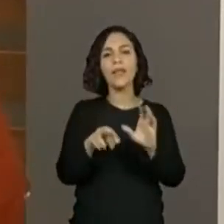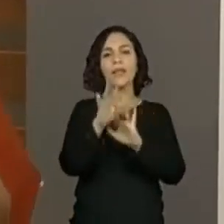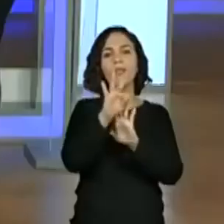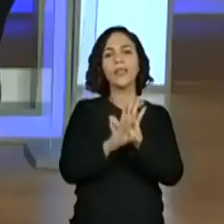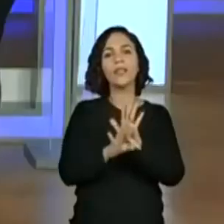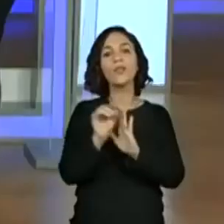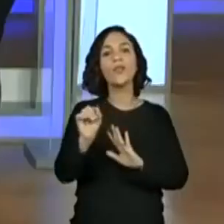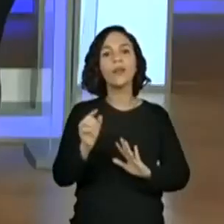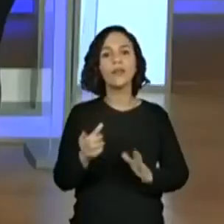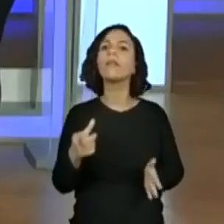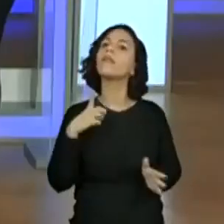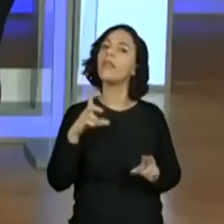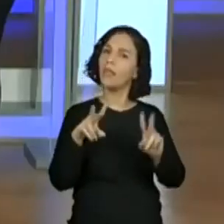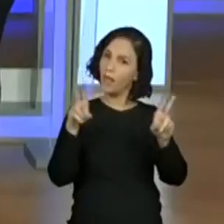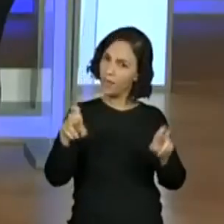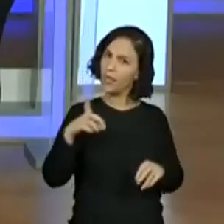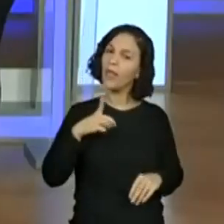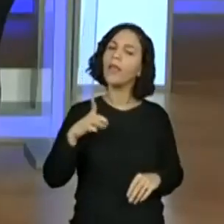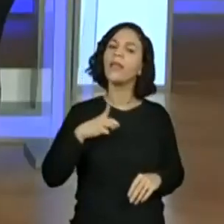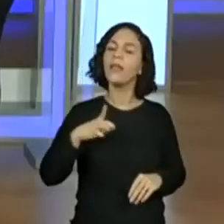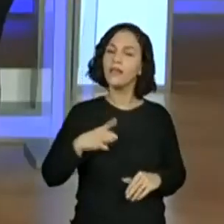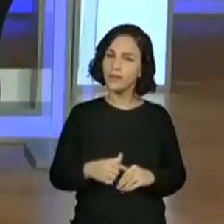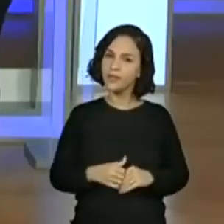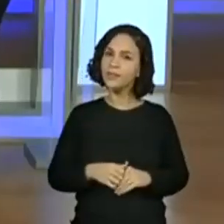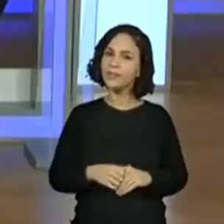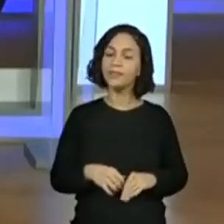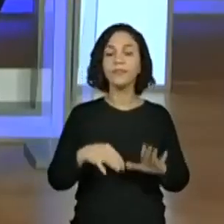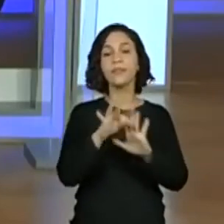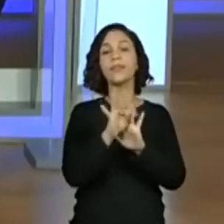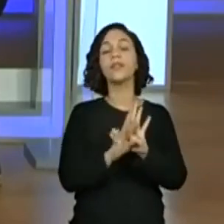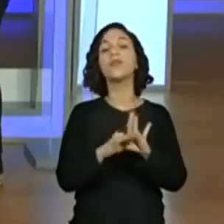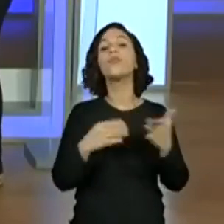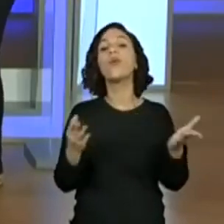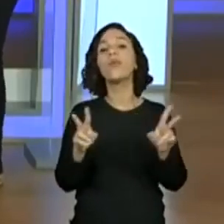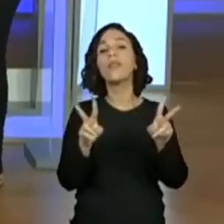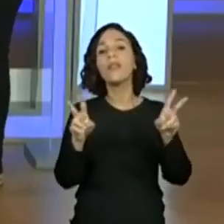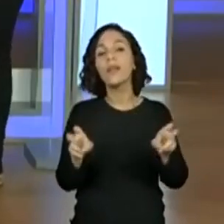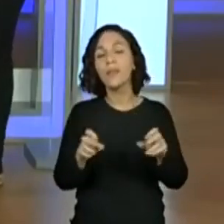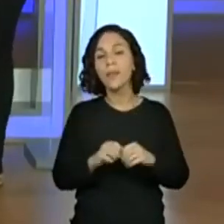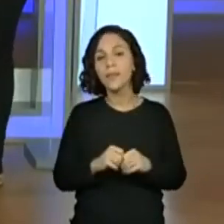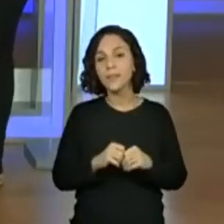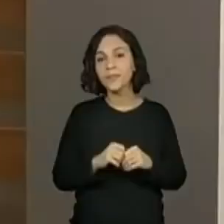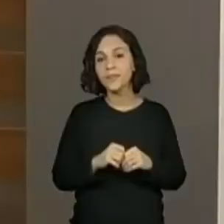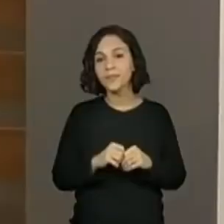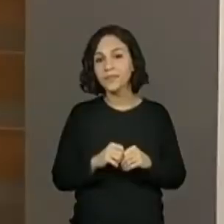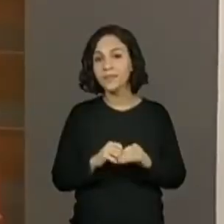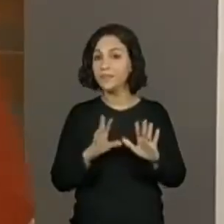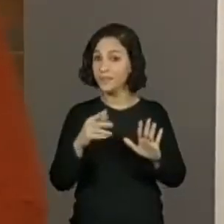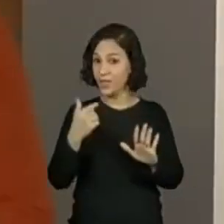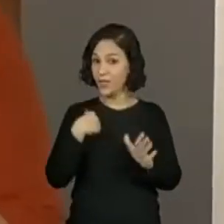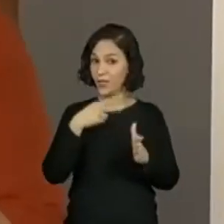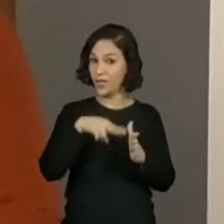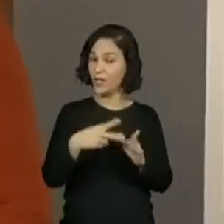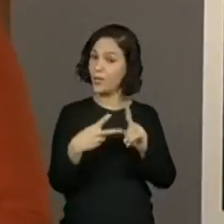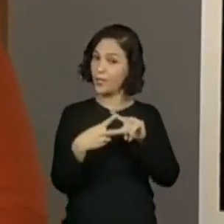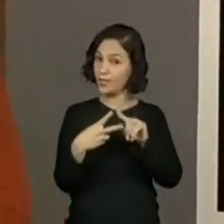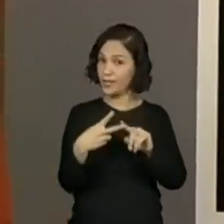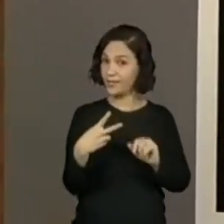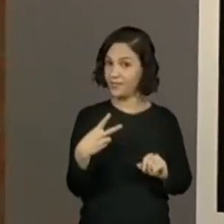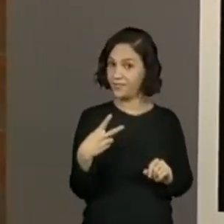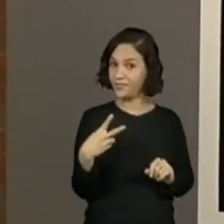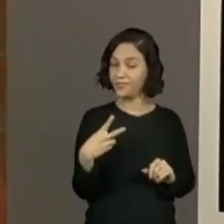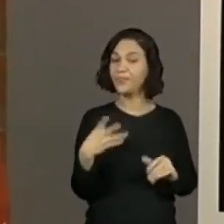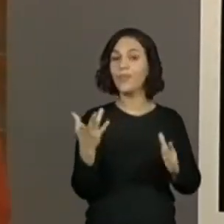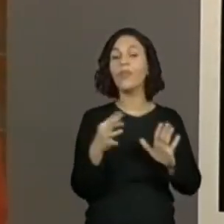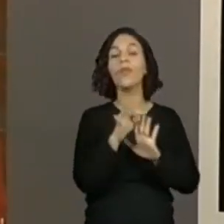Ah, o Tem um tema. Tem um tema. Qual é o tema do nosso texto? Desse primeiro texto, lembrando que eu vou ler dois. Dois. Qual é o